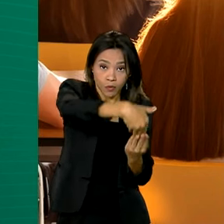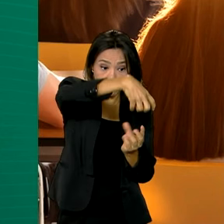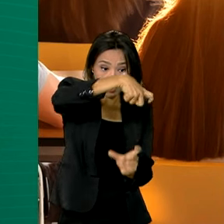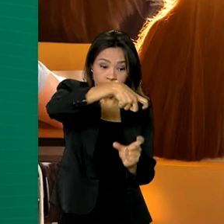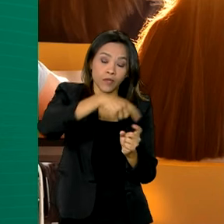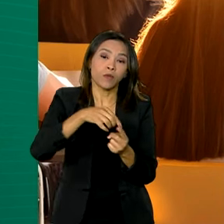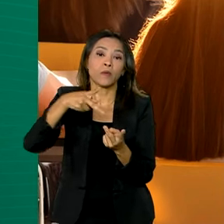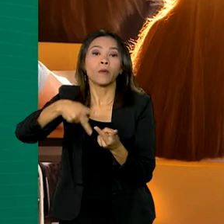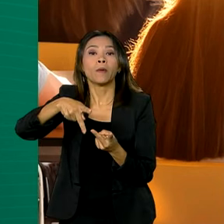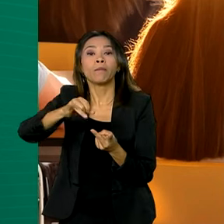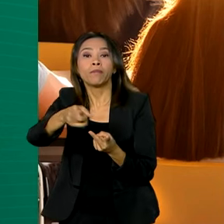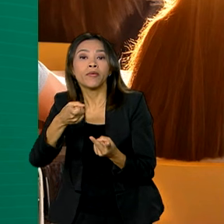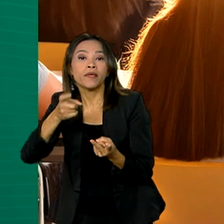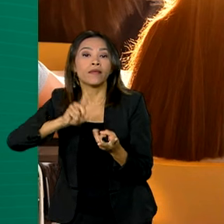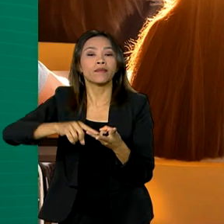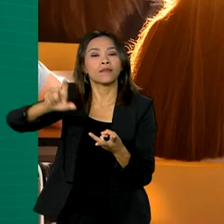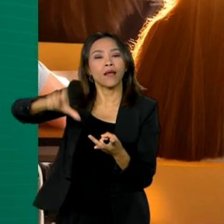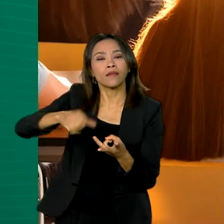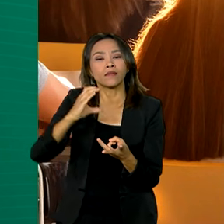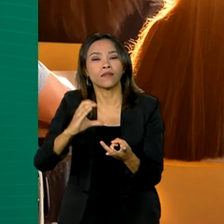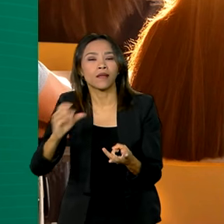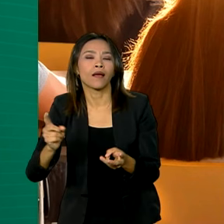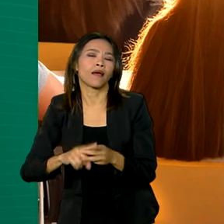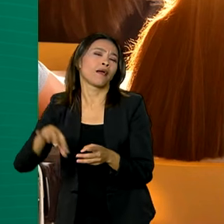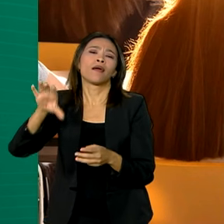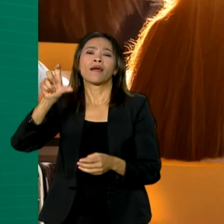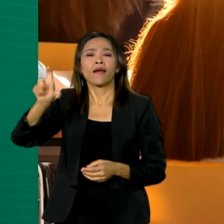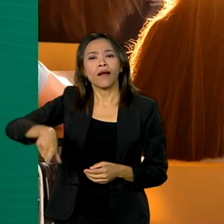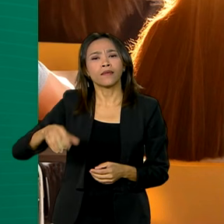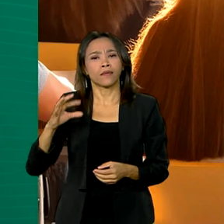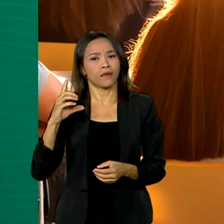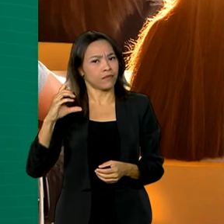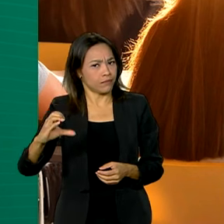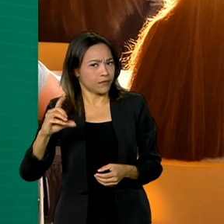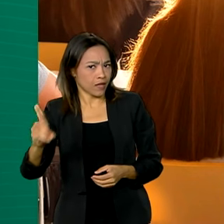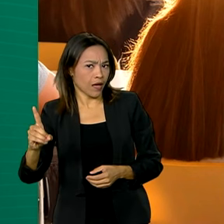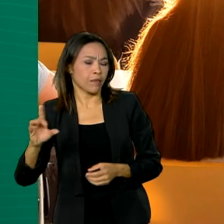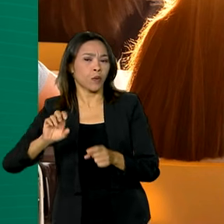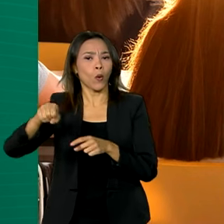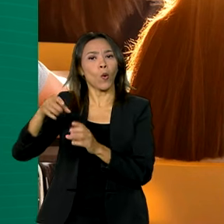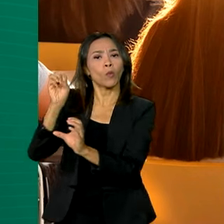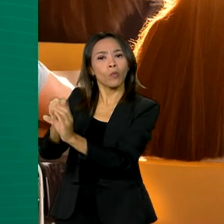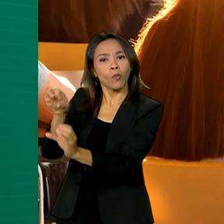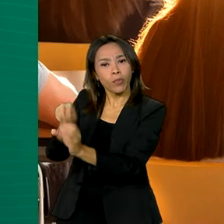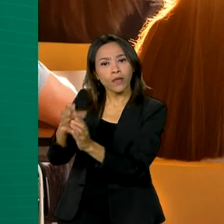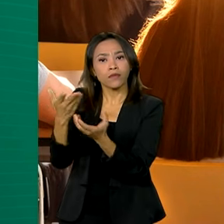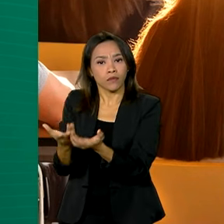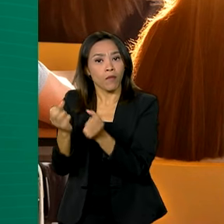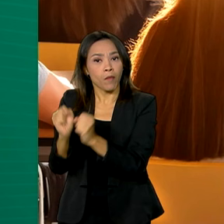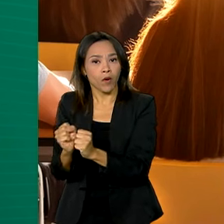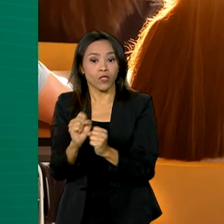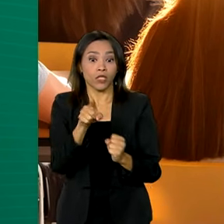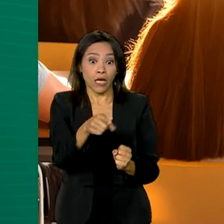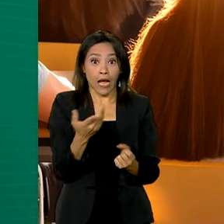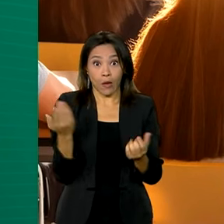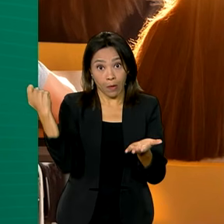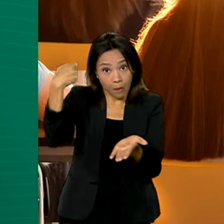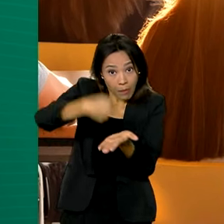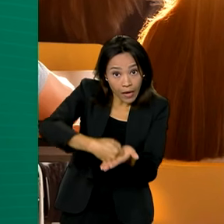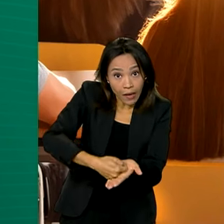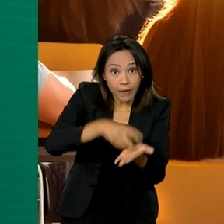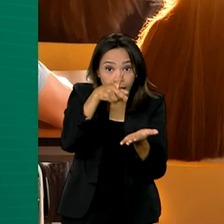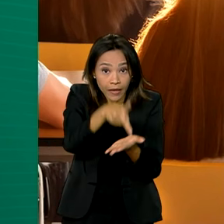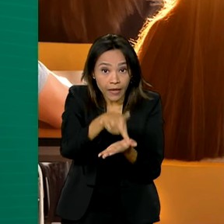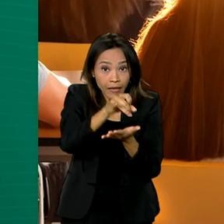PIX, cartão de crédito, débito em conta corrente ou poupança. Para pagar por PIX, basta